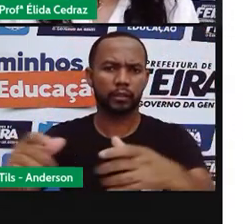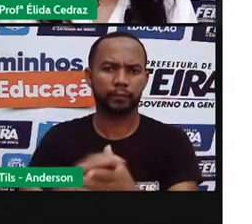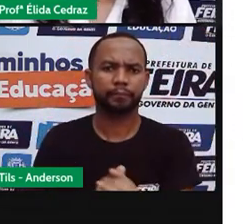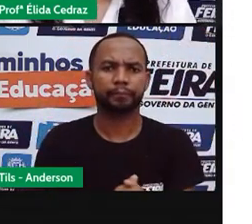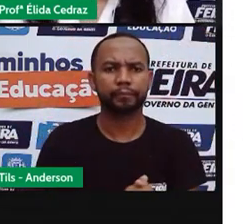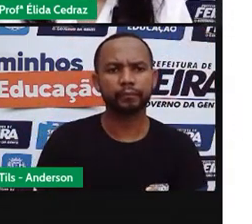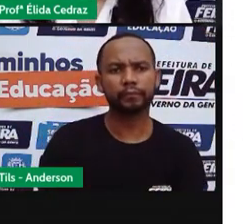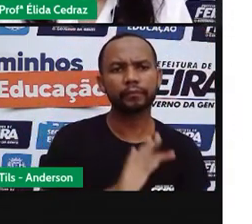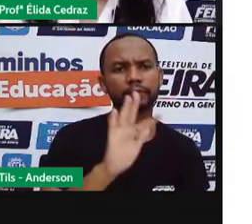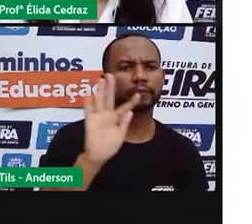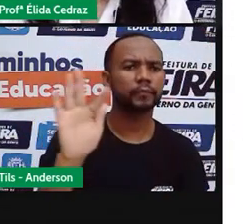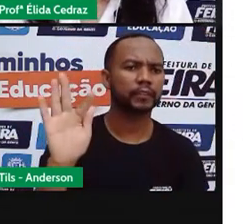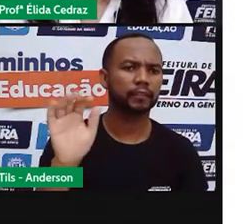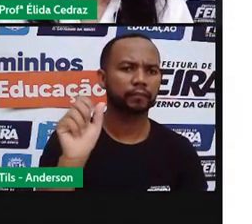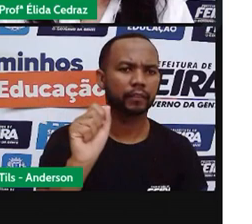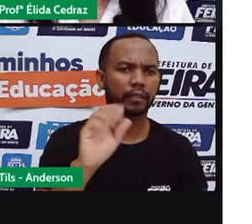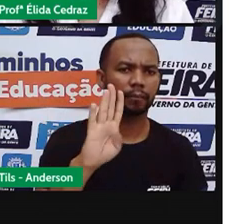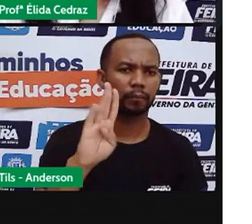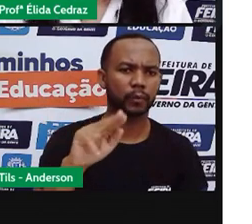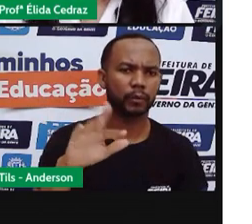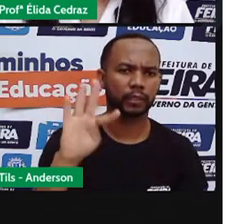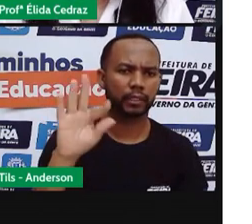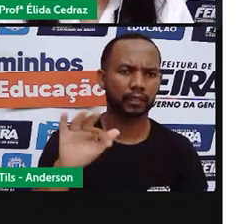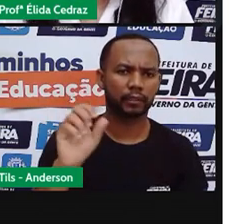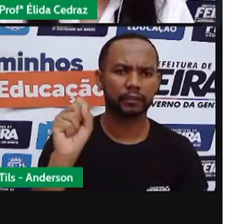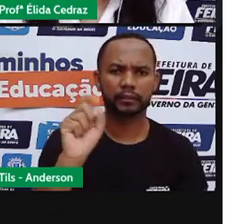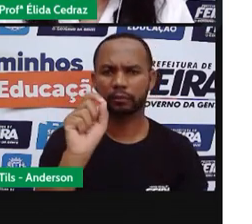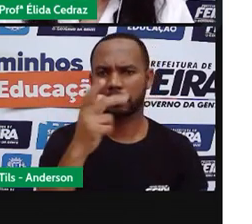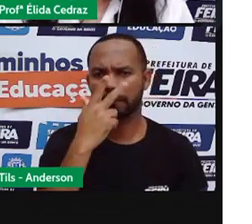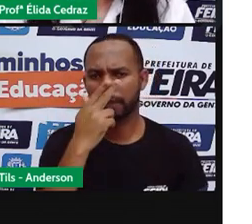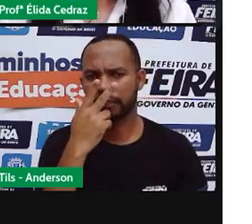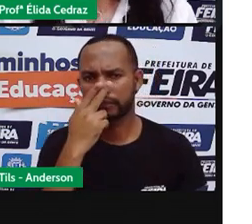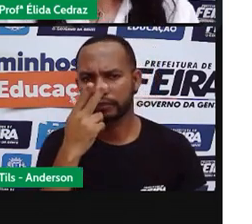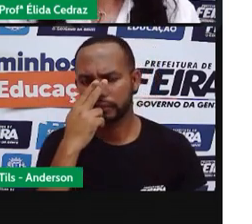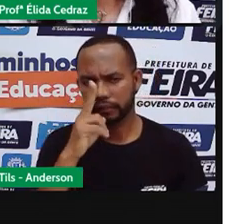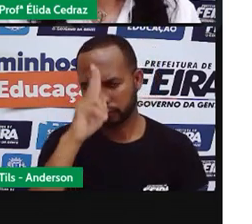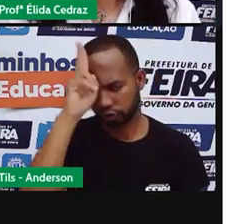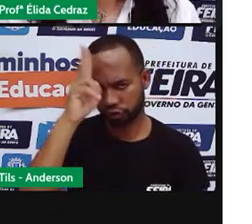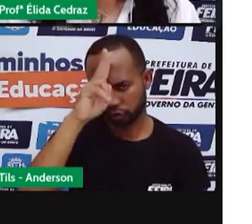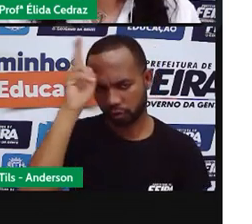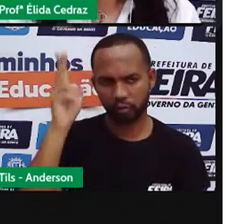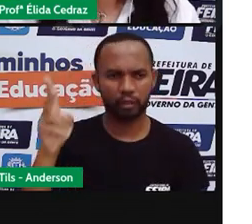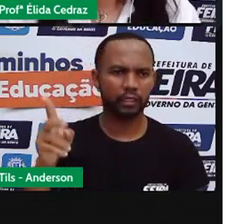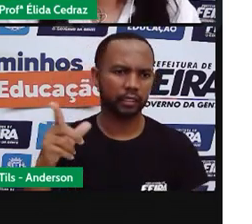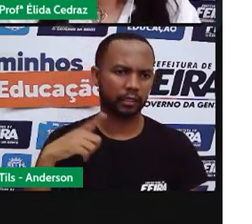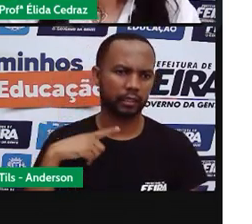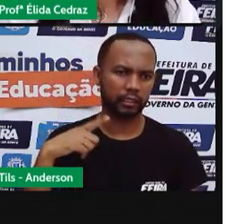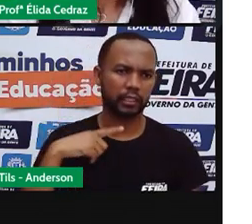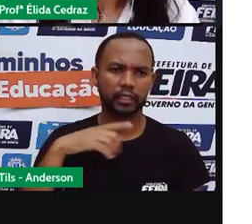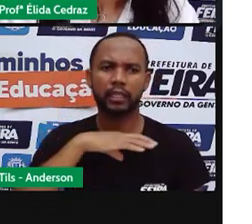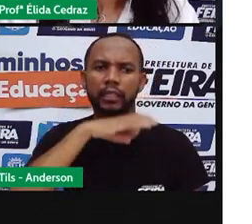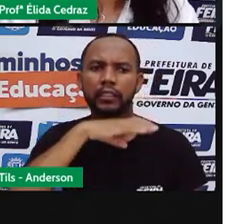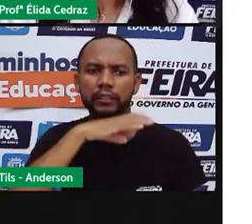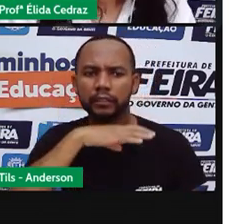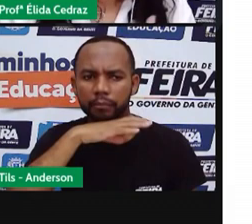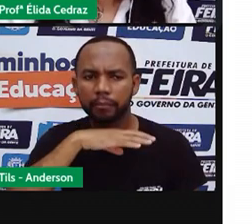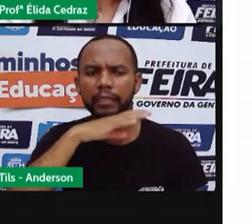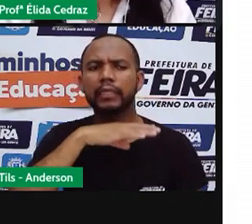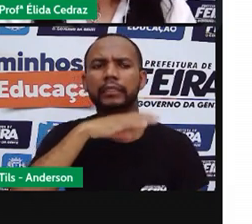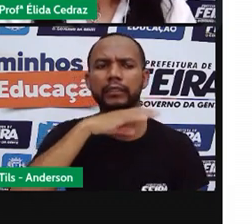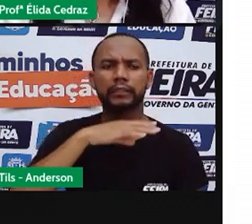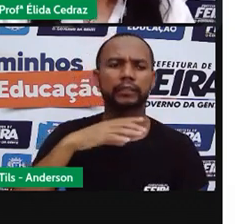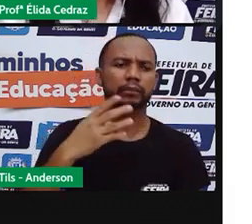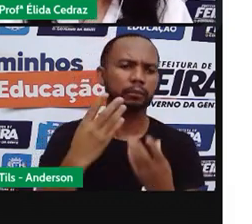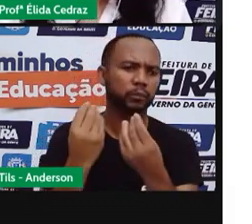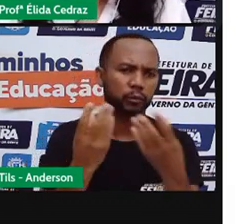fábulas e os contos de Fardos, eles são parecidos. Possuem animais, possuo enfim em